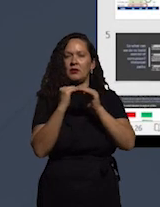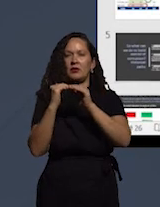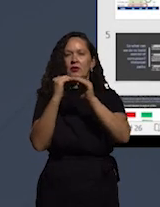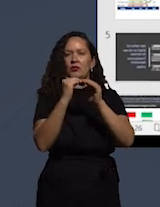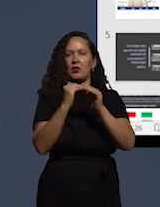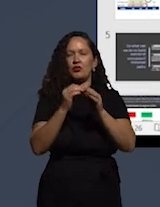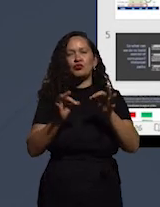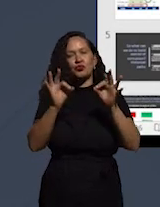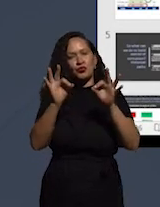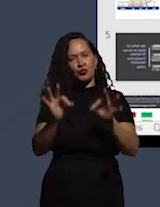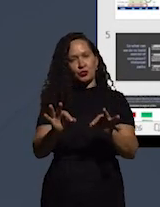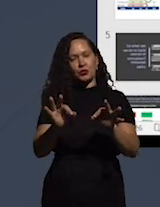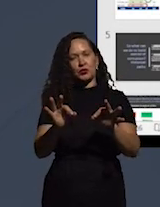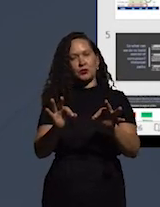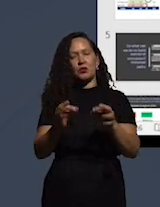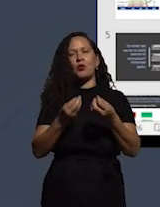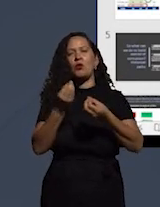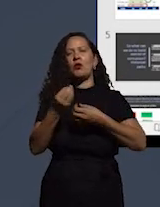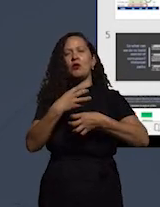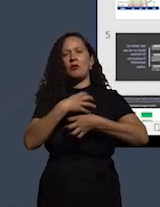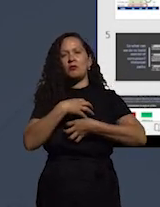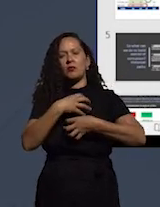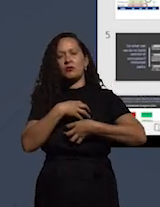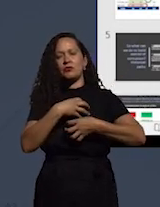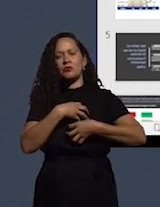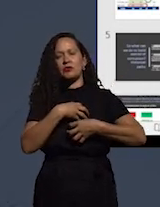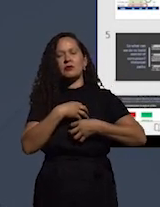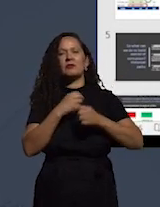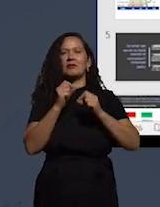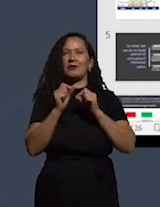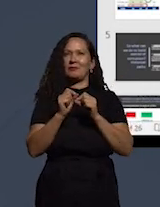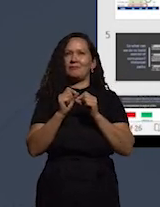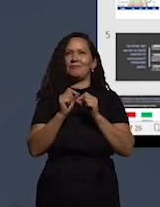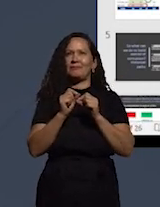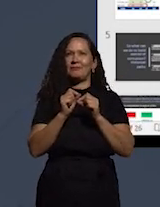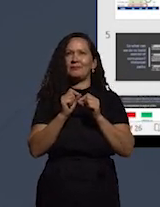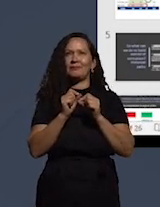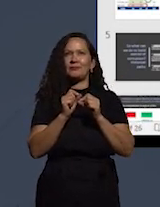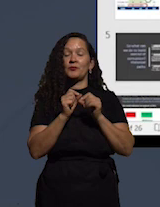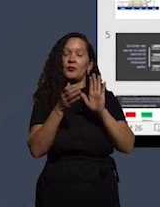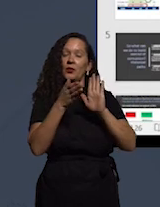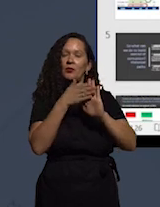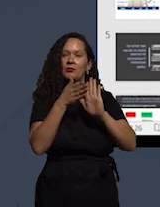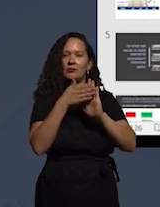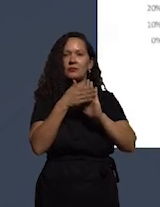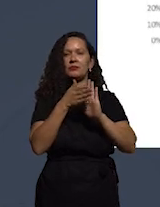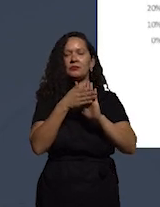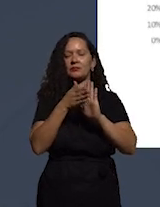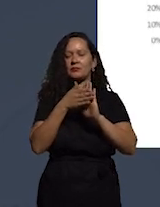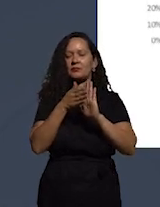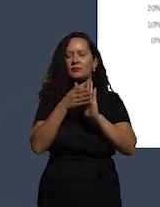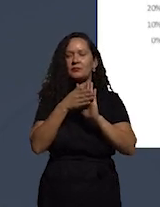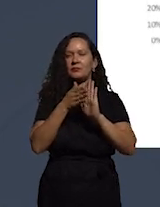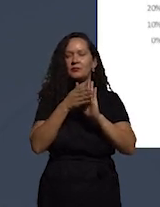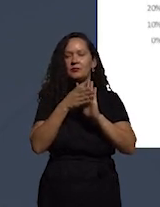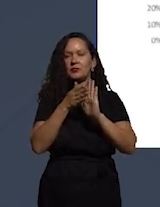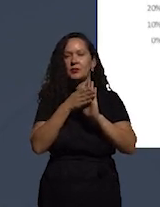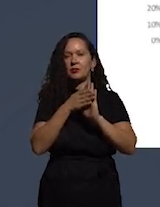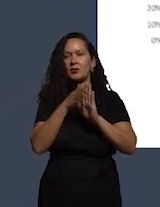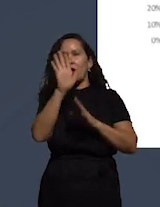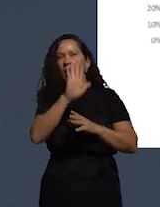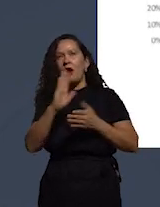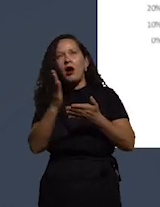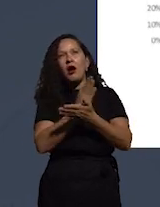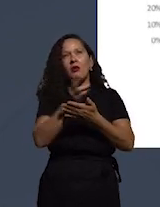justa como uma forma de avaliação formal é composta aquela em que algumas pessoas têm